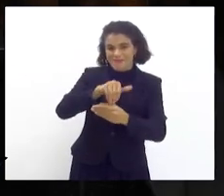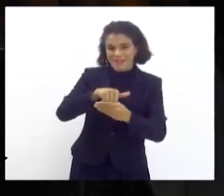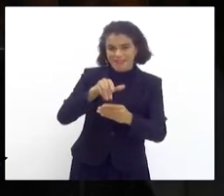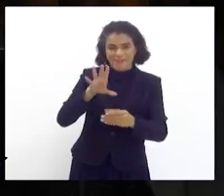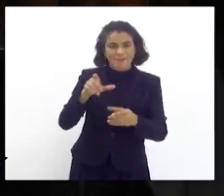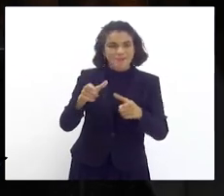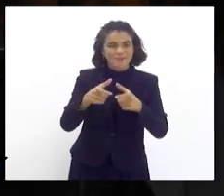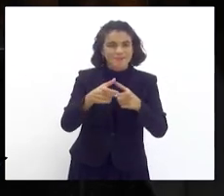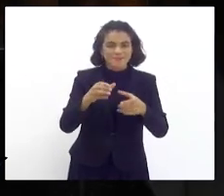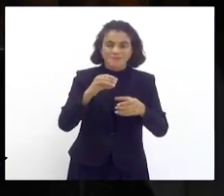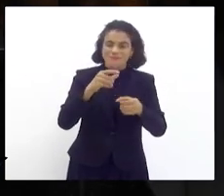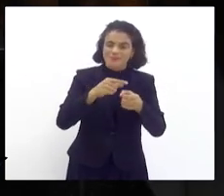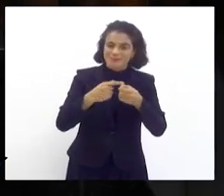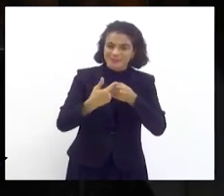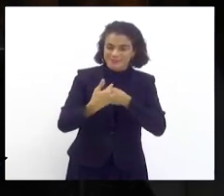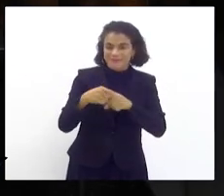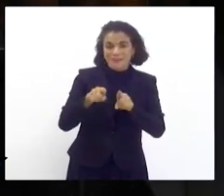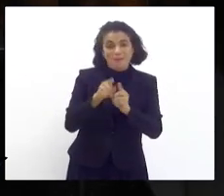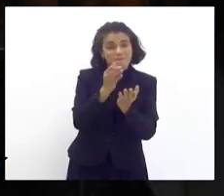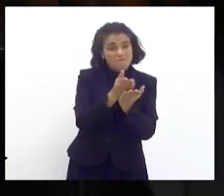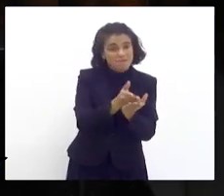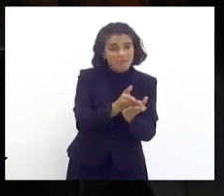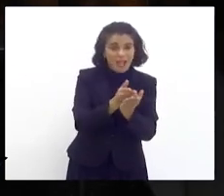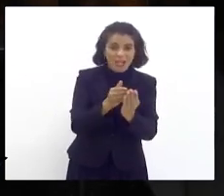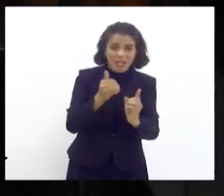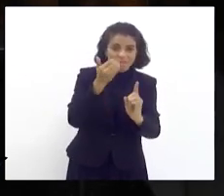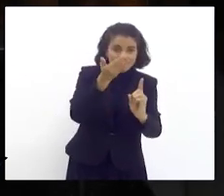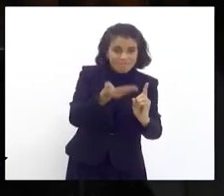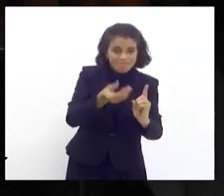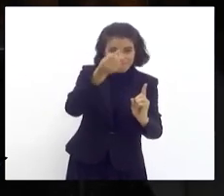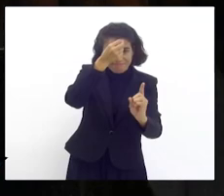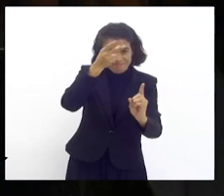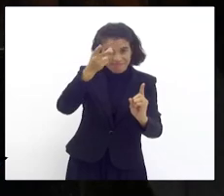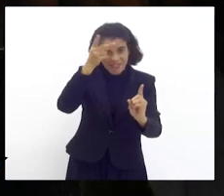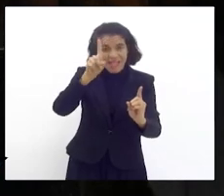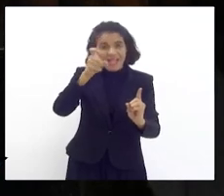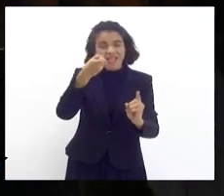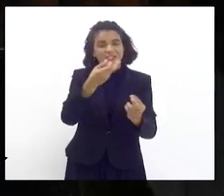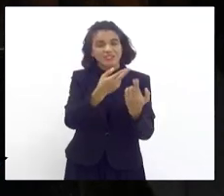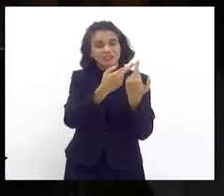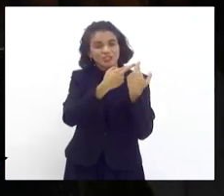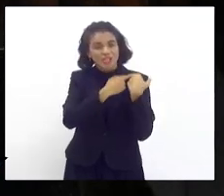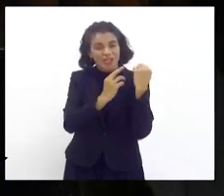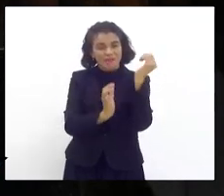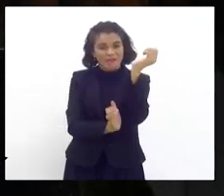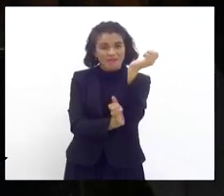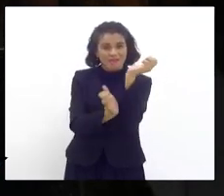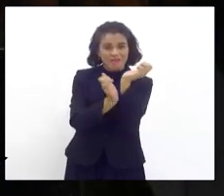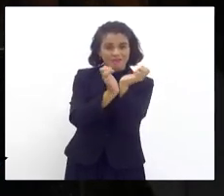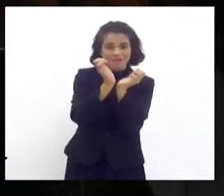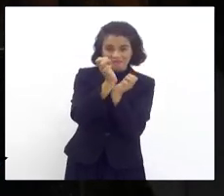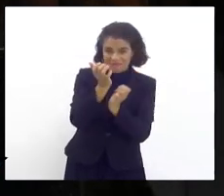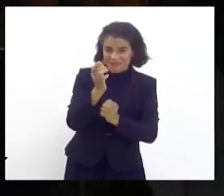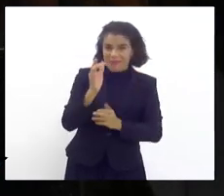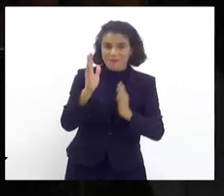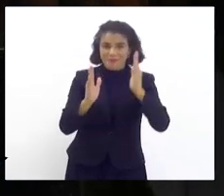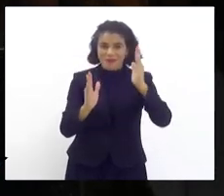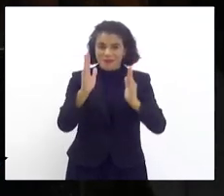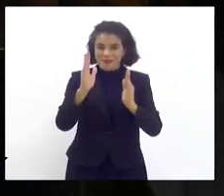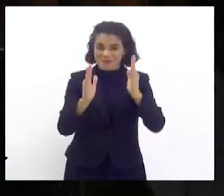E também fidelidade ao prefeito que foi o seu chefe hierárquico enquanto o senhor foi